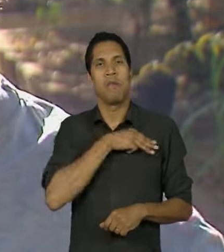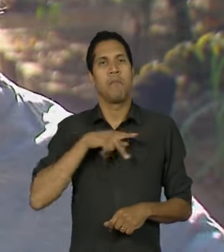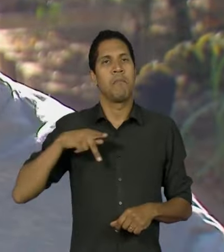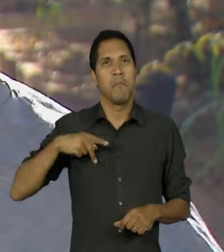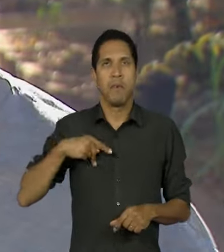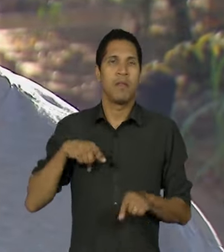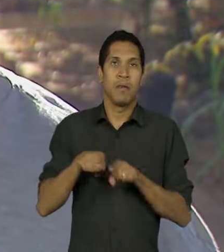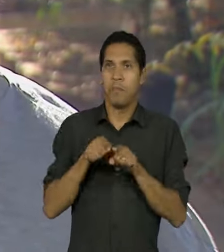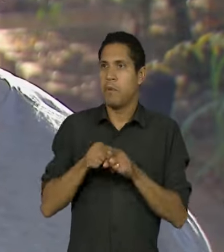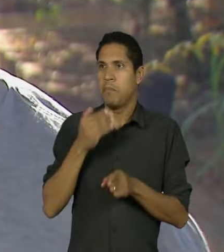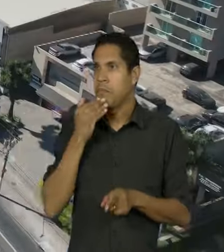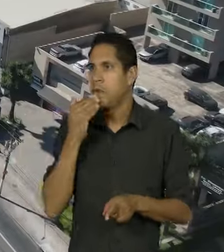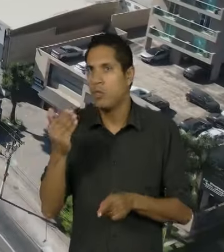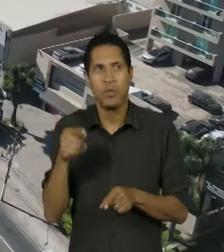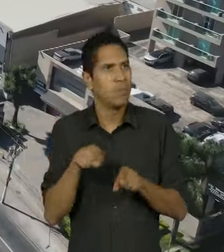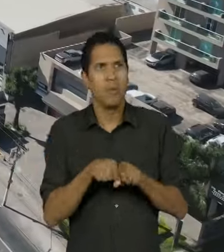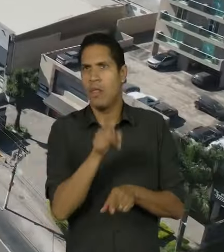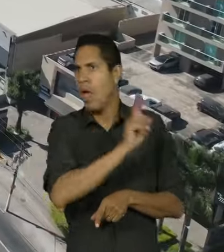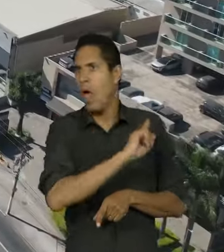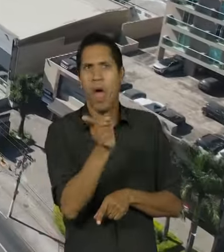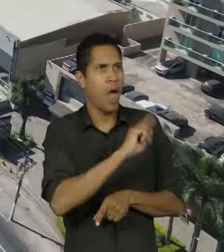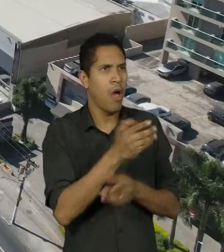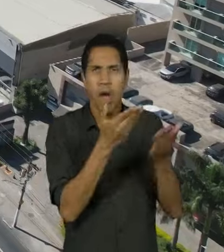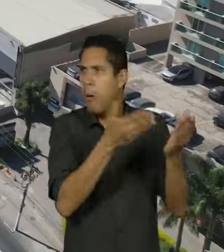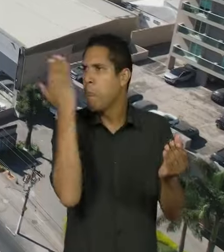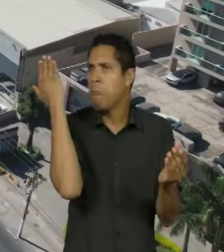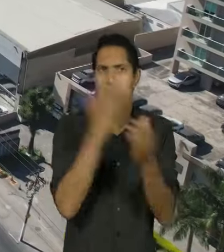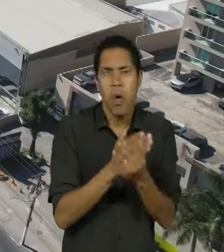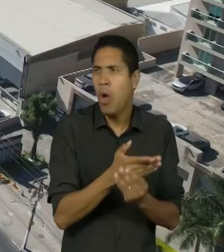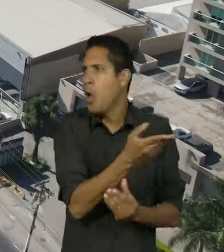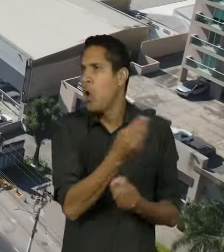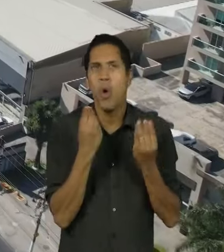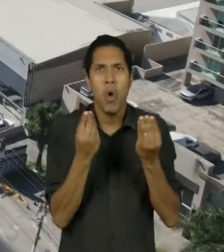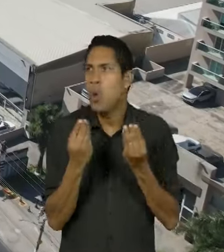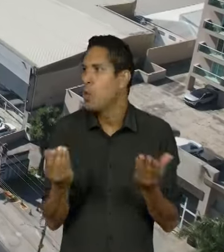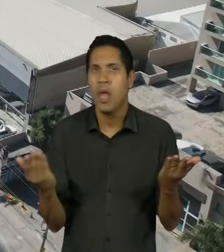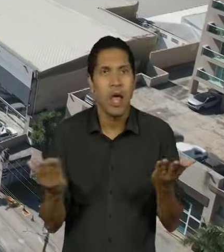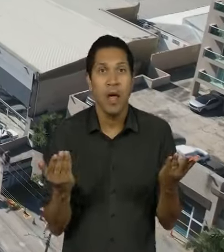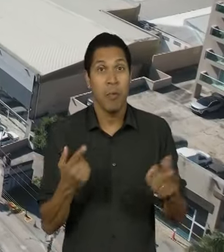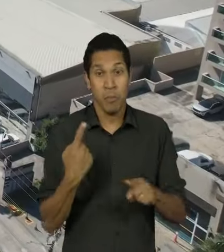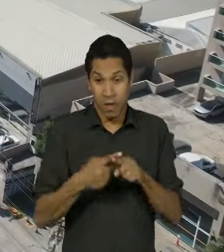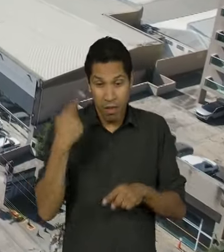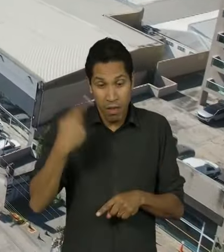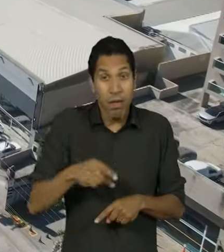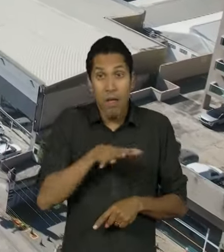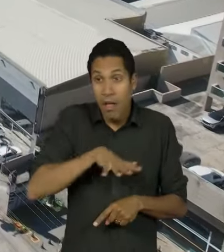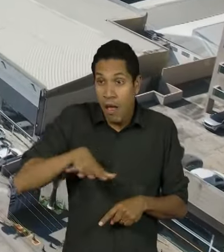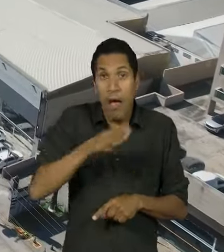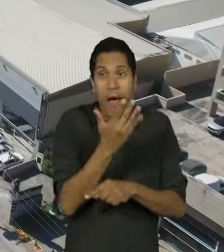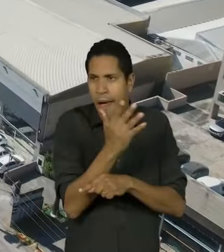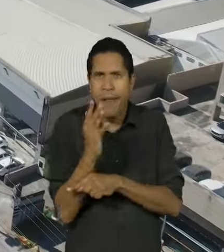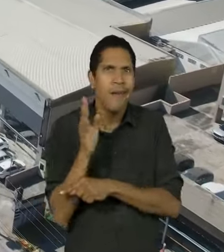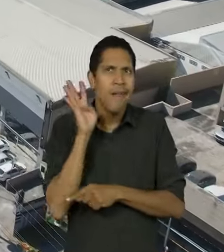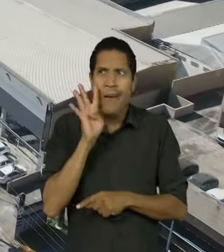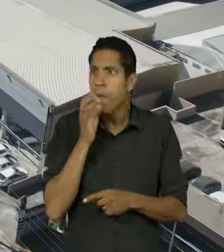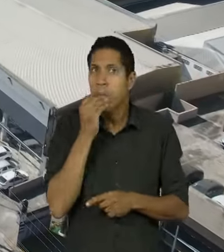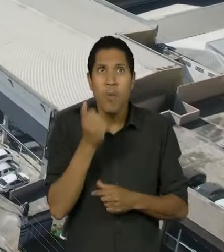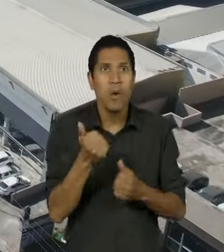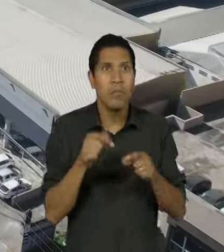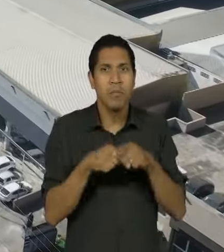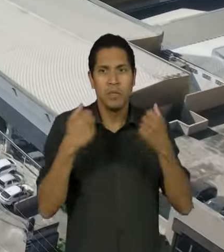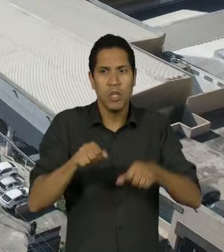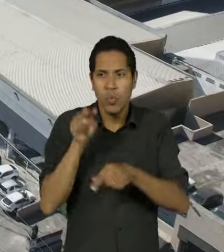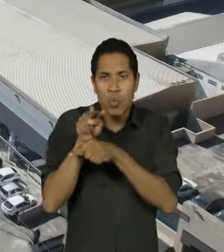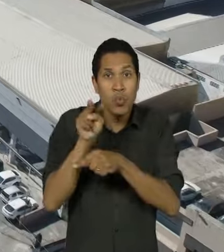mundo achou que a gente ia perder. Eu falei, não é possível abrir mão de um projeto tão bacana que está sendo reconhecido. E principalmente